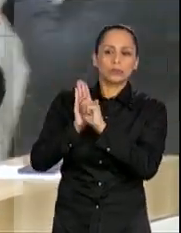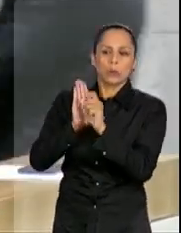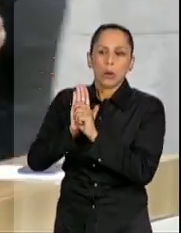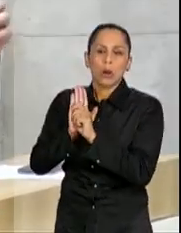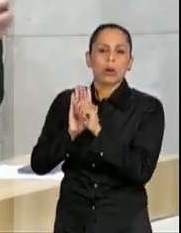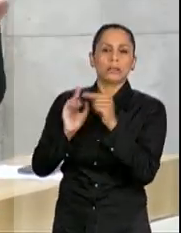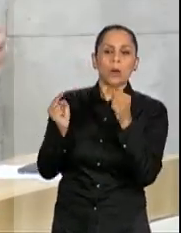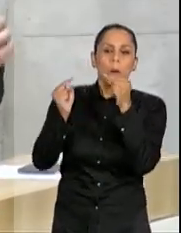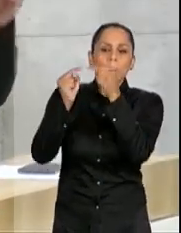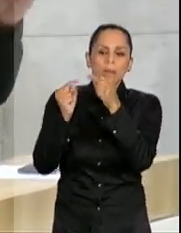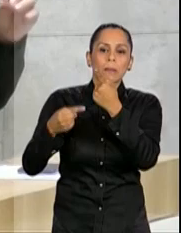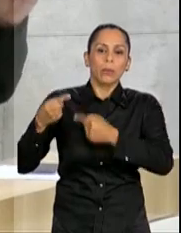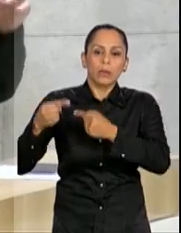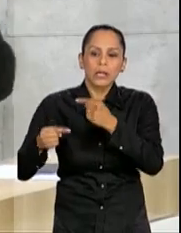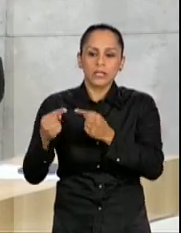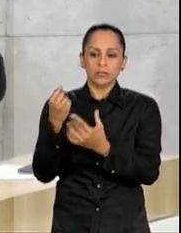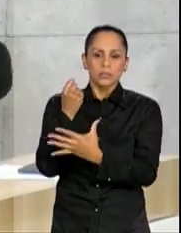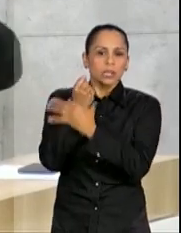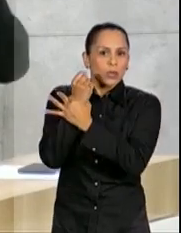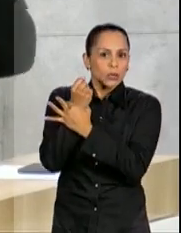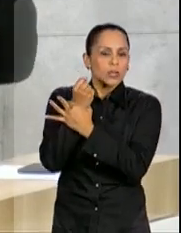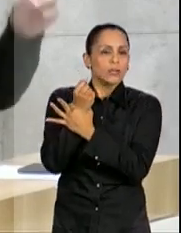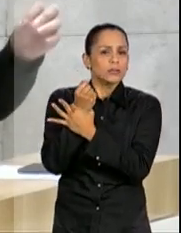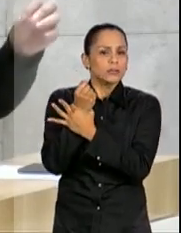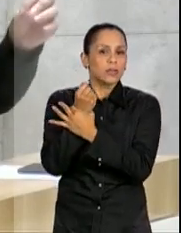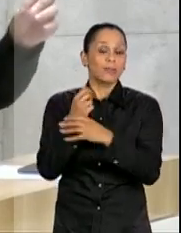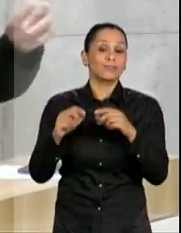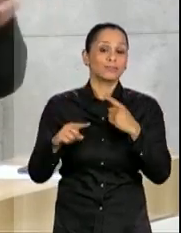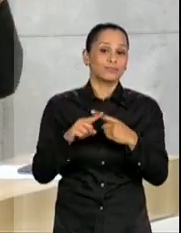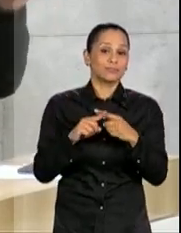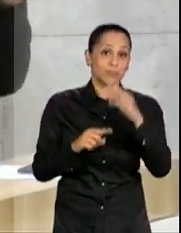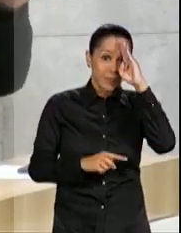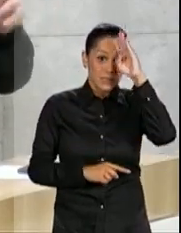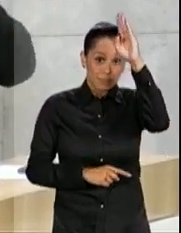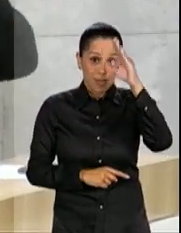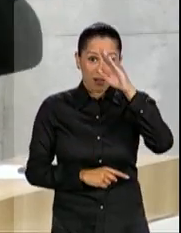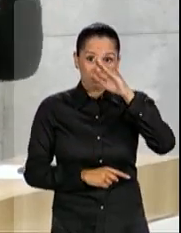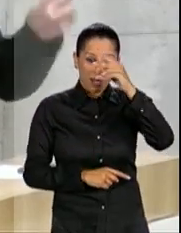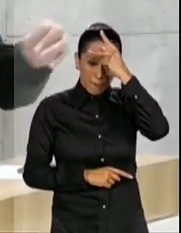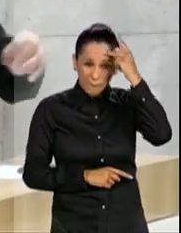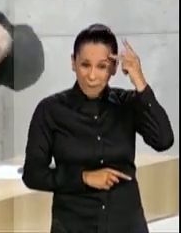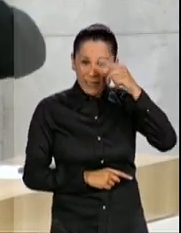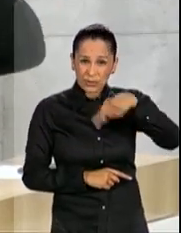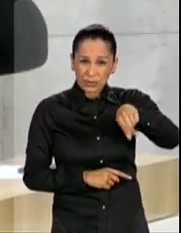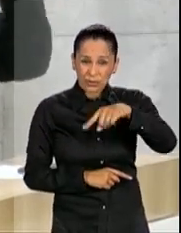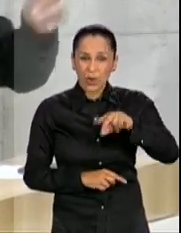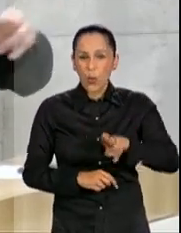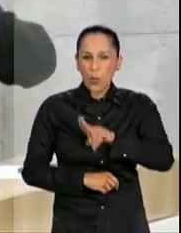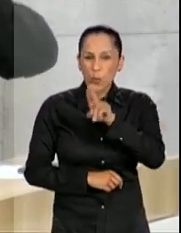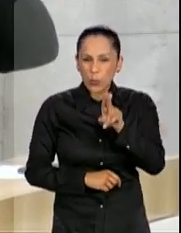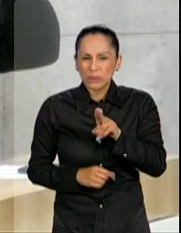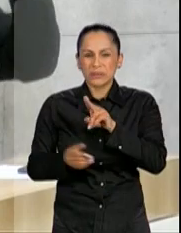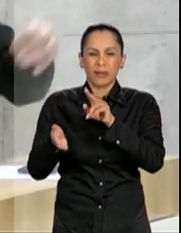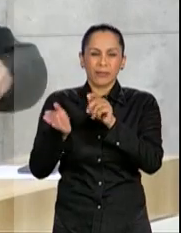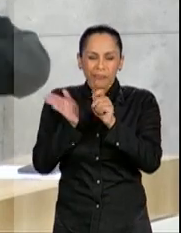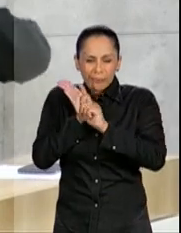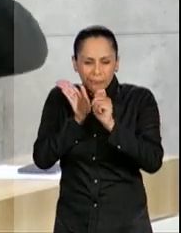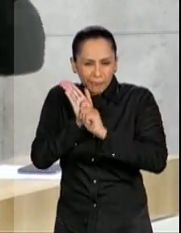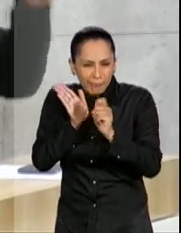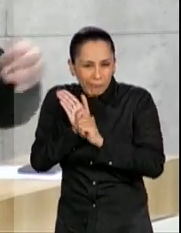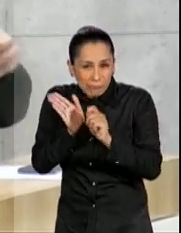principalmente no que diz respeito à pessoa que é usuária de drogas, que faz o uso indevido, abusivo,